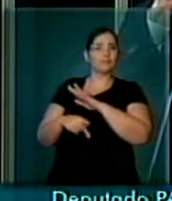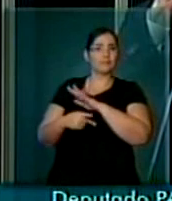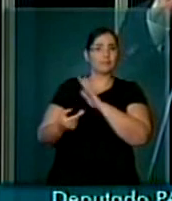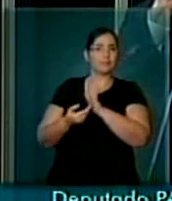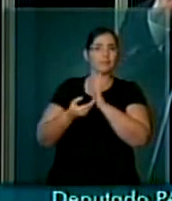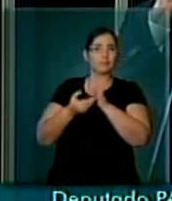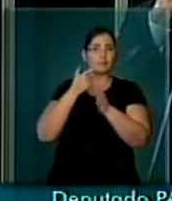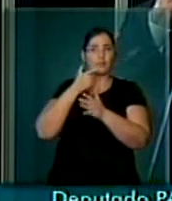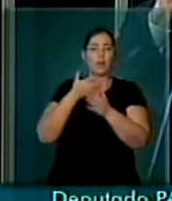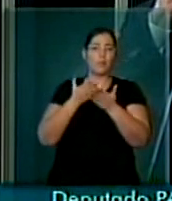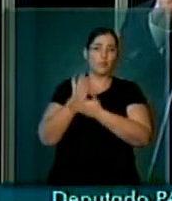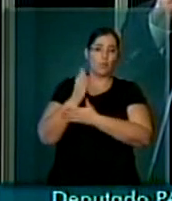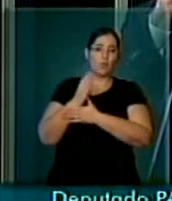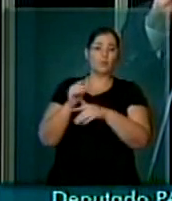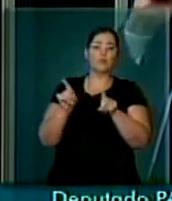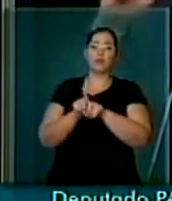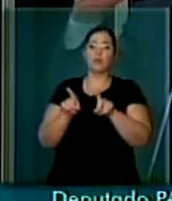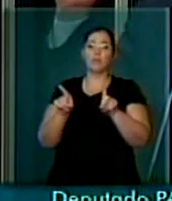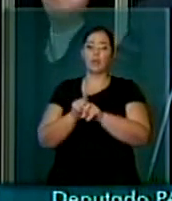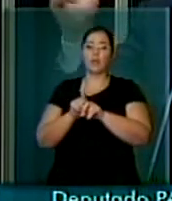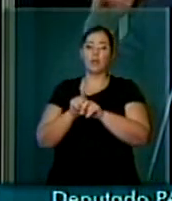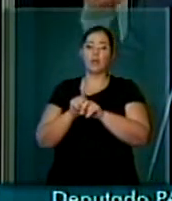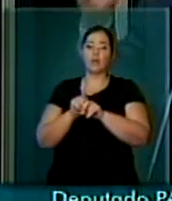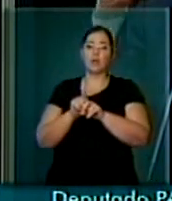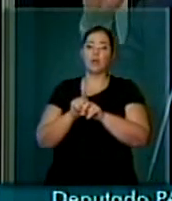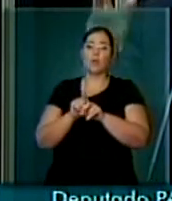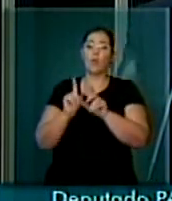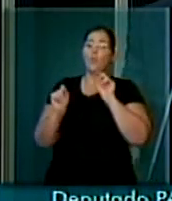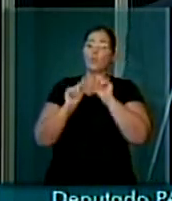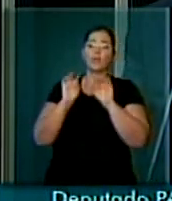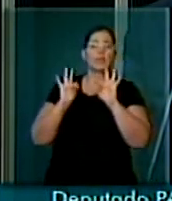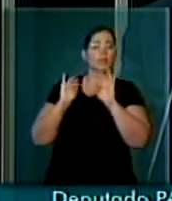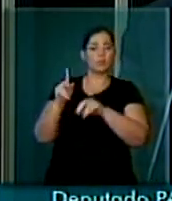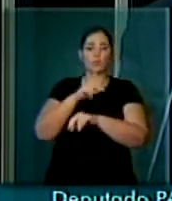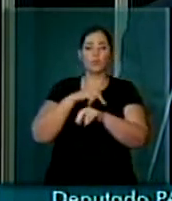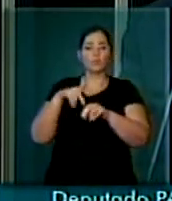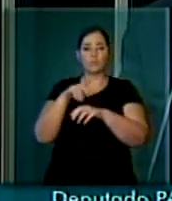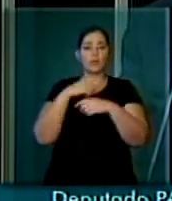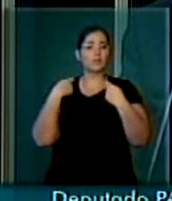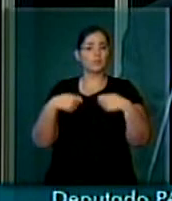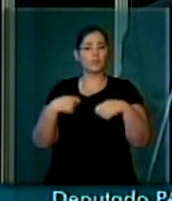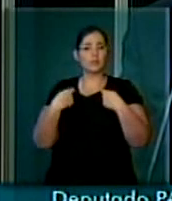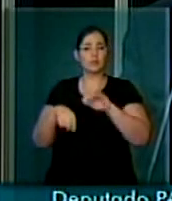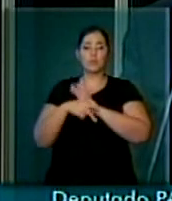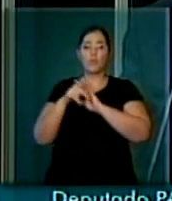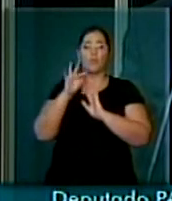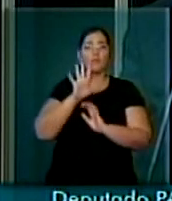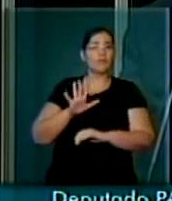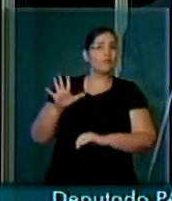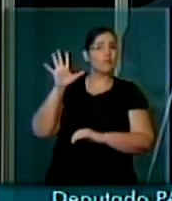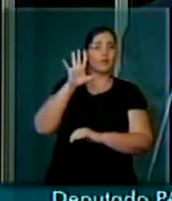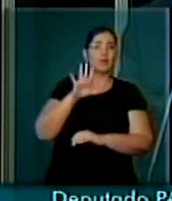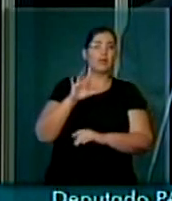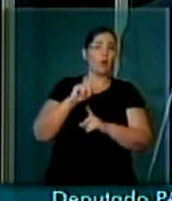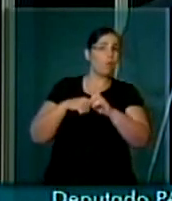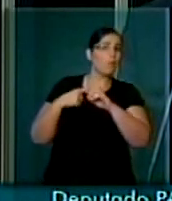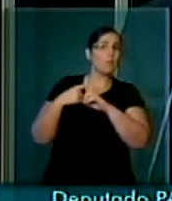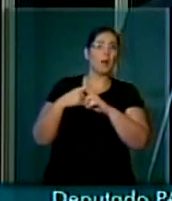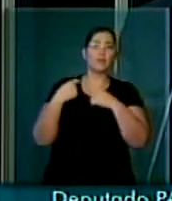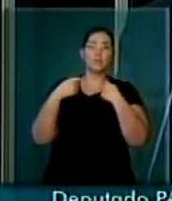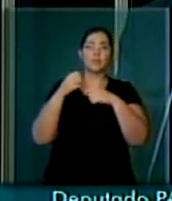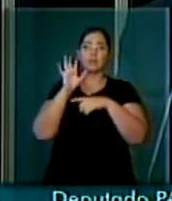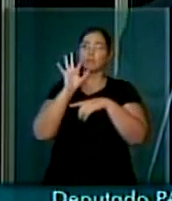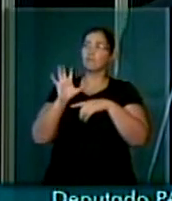e também, na demanda em todo o país, por mais varas federais, fomos